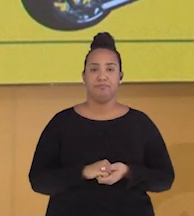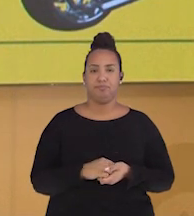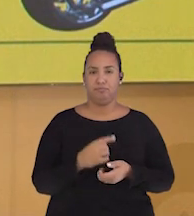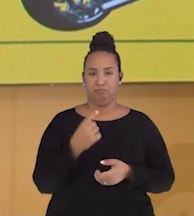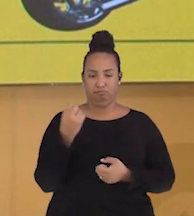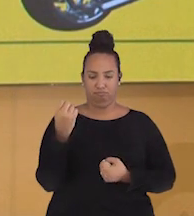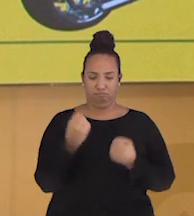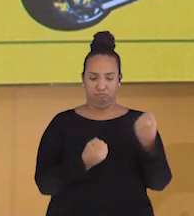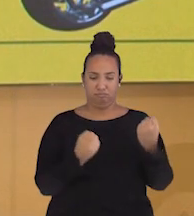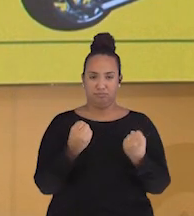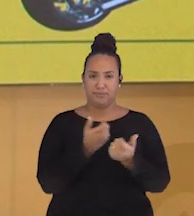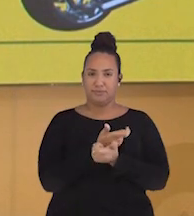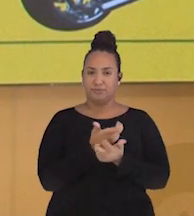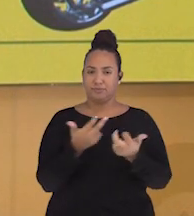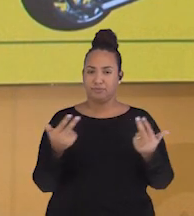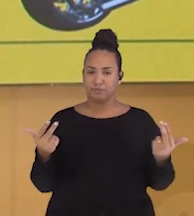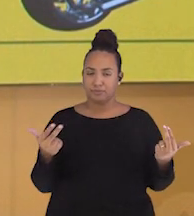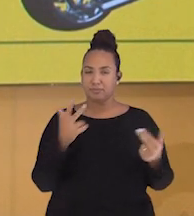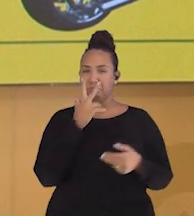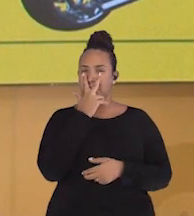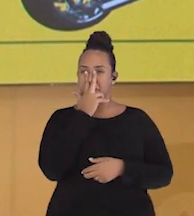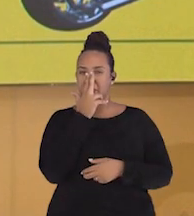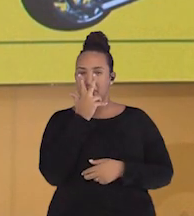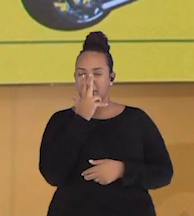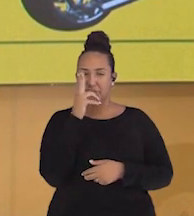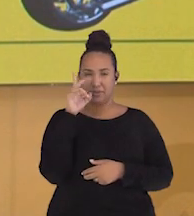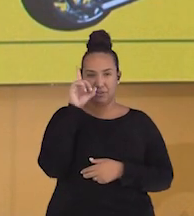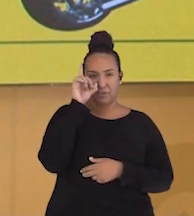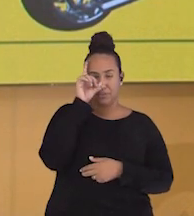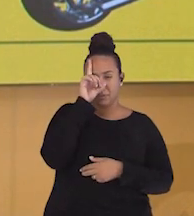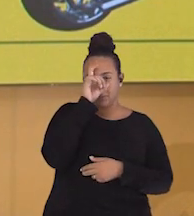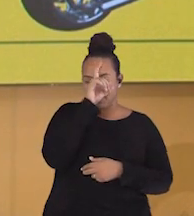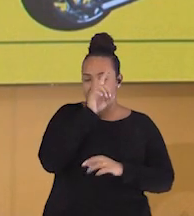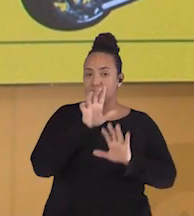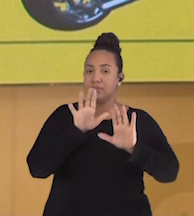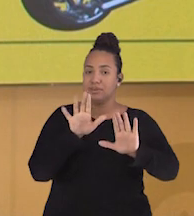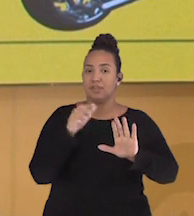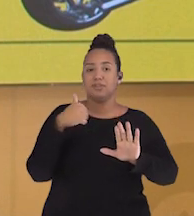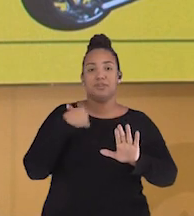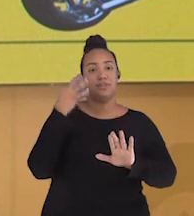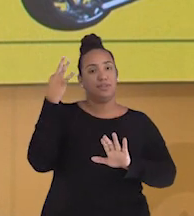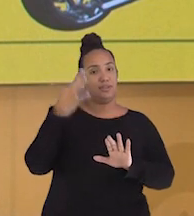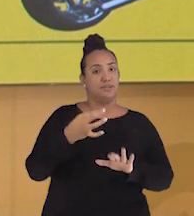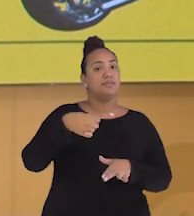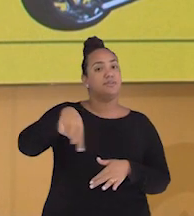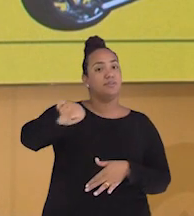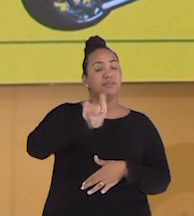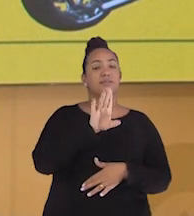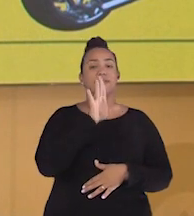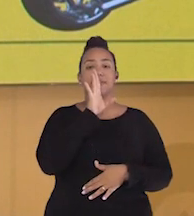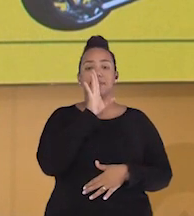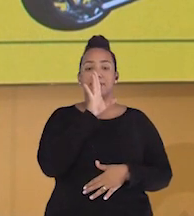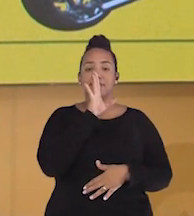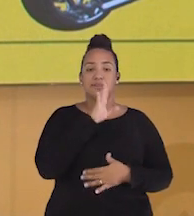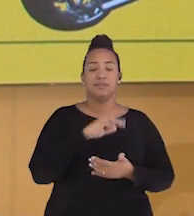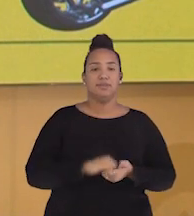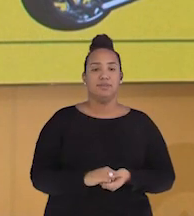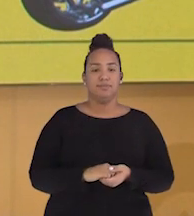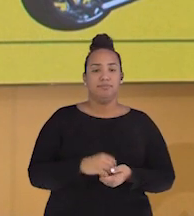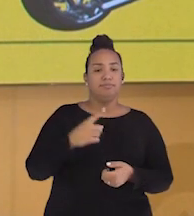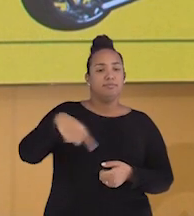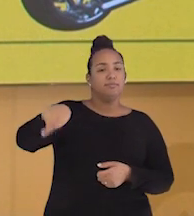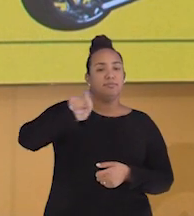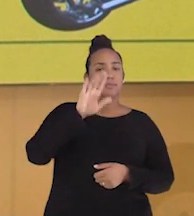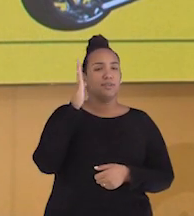meios de transporte, podem parecer um pouco difíceis, mas eu tenho certeza que vocês já conhecem. Vocês